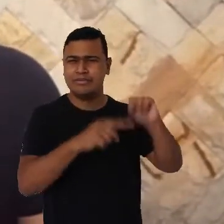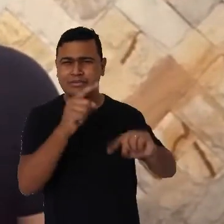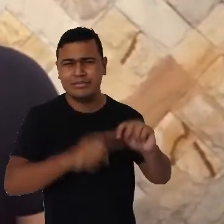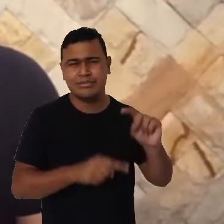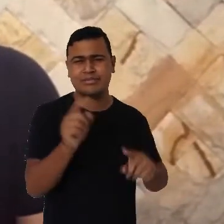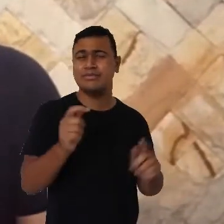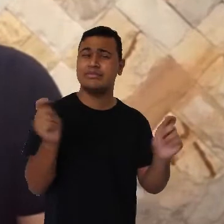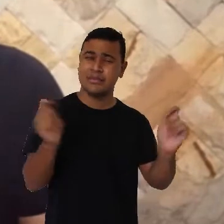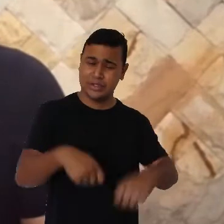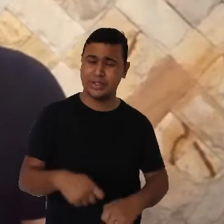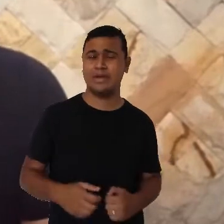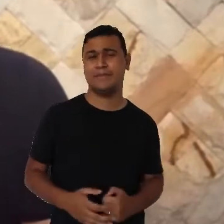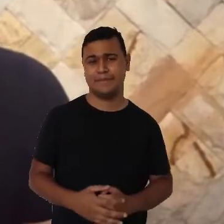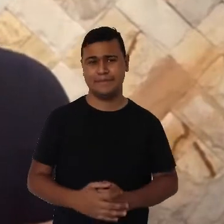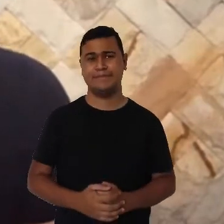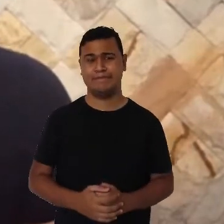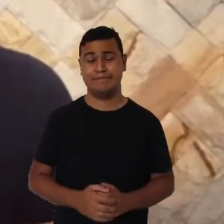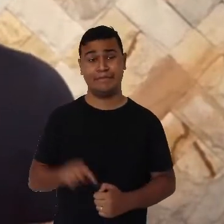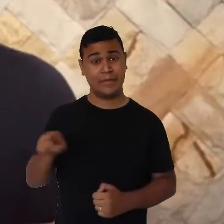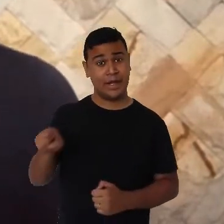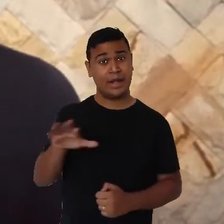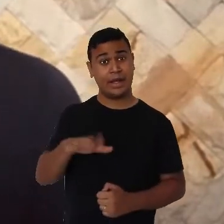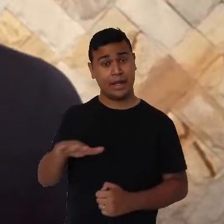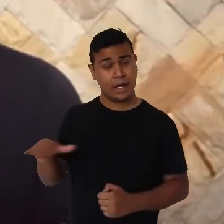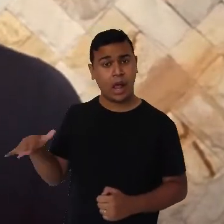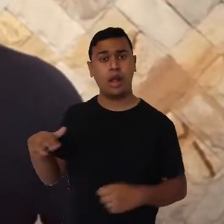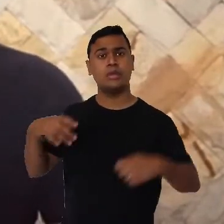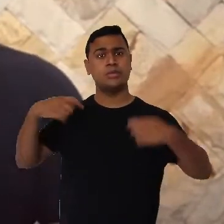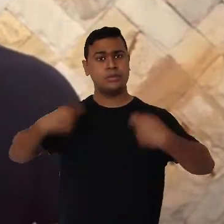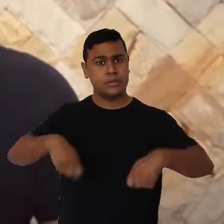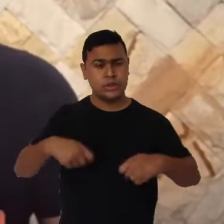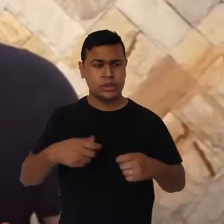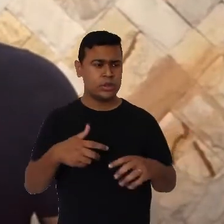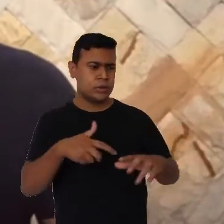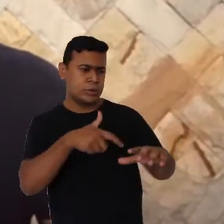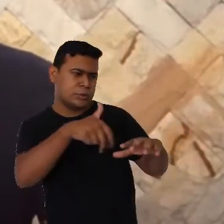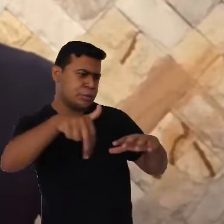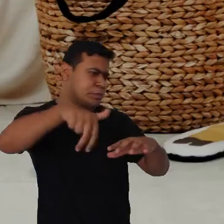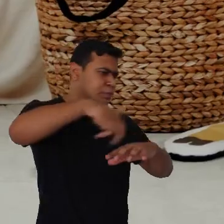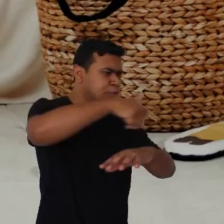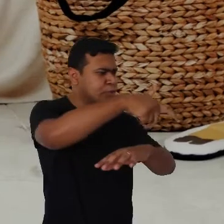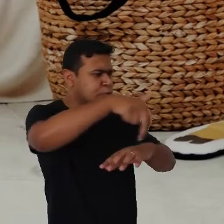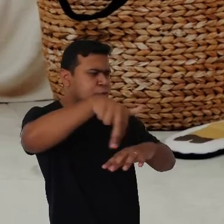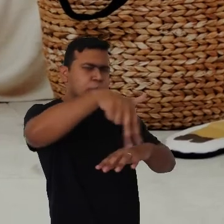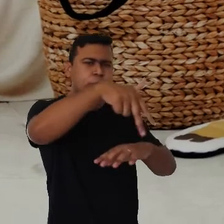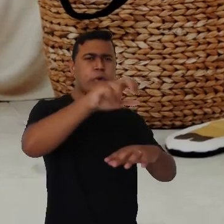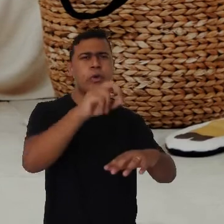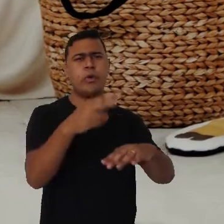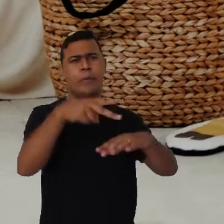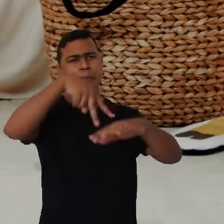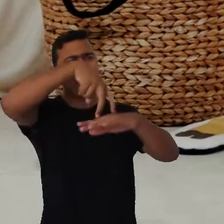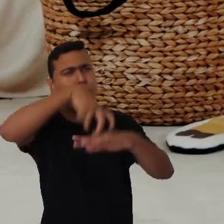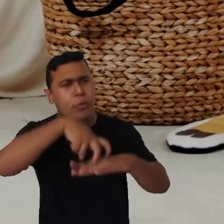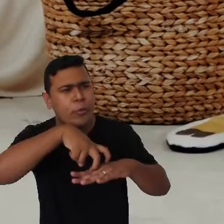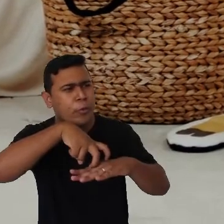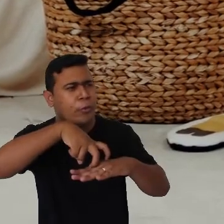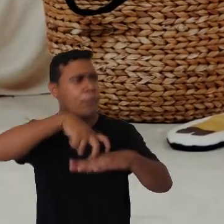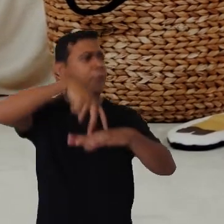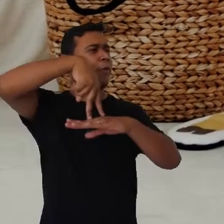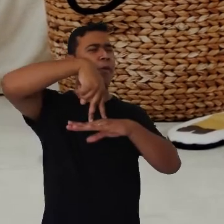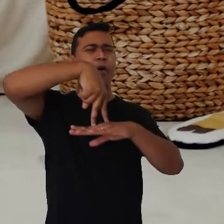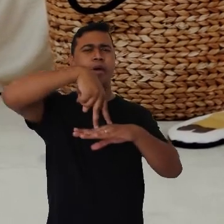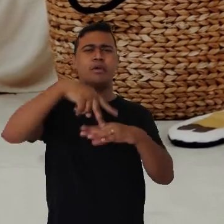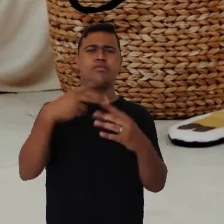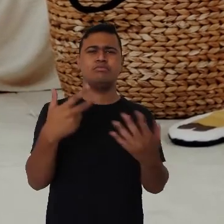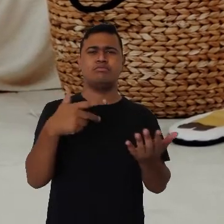caixas de papelão, no qual a criança tenha que se desviar de objetos, pular, se agachar, correr,